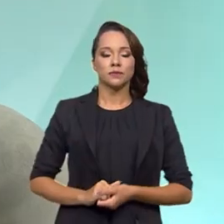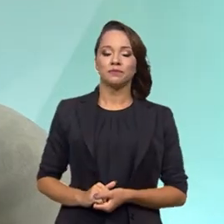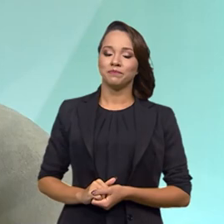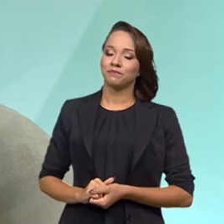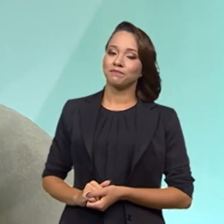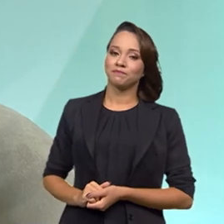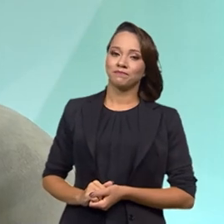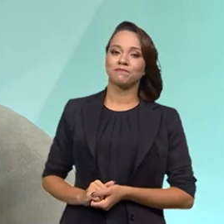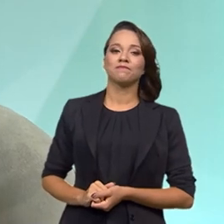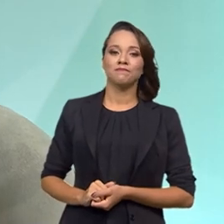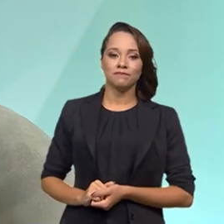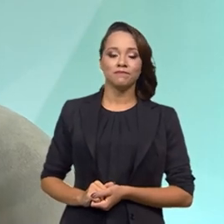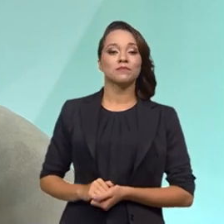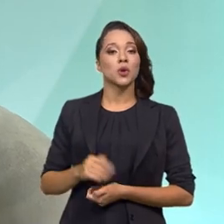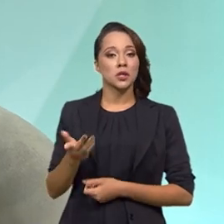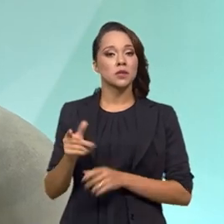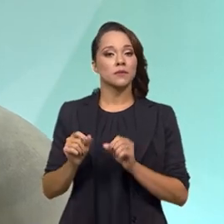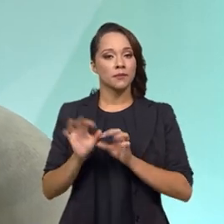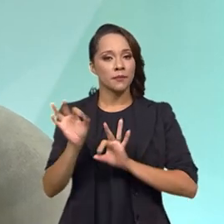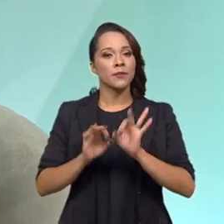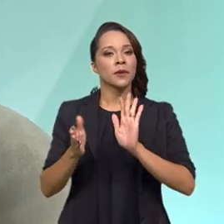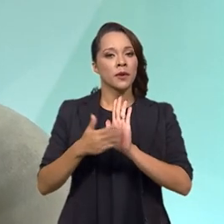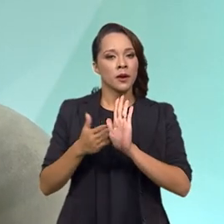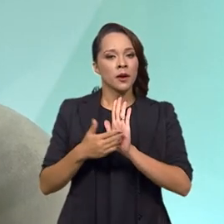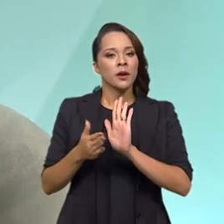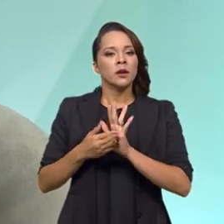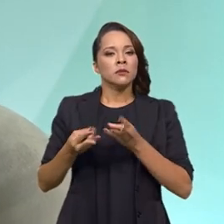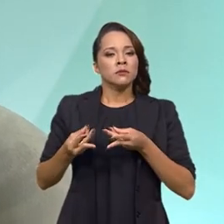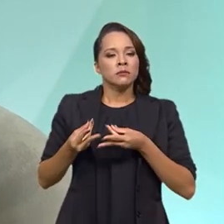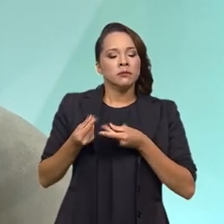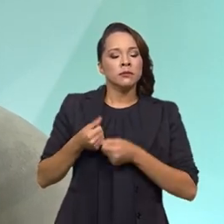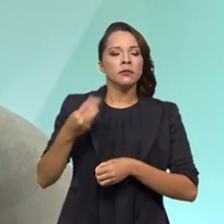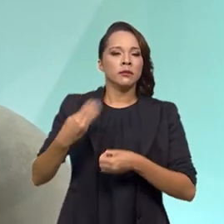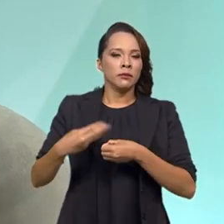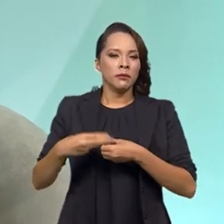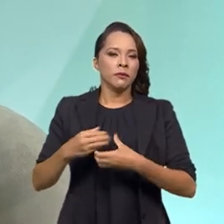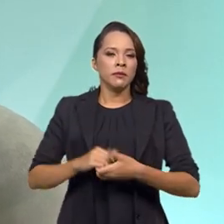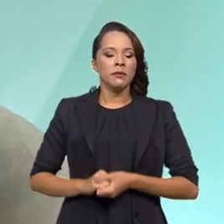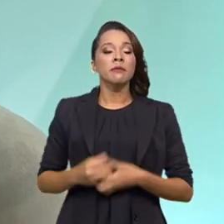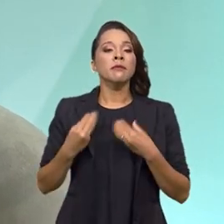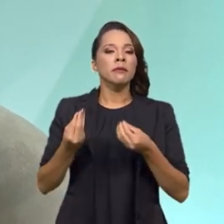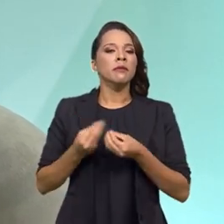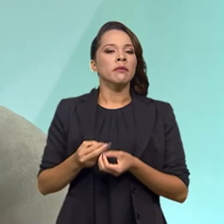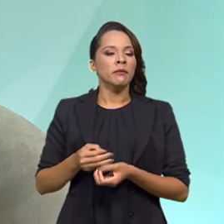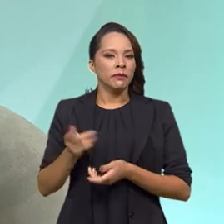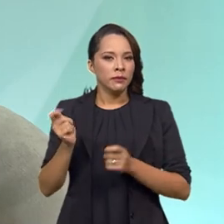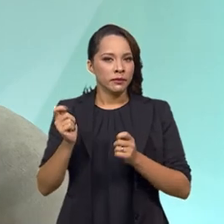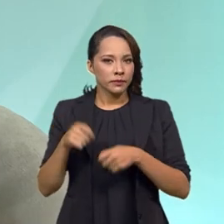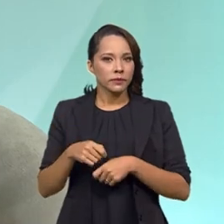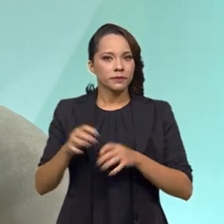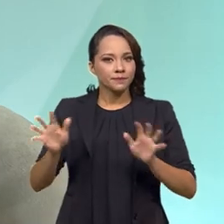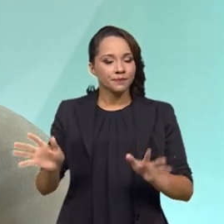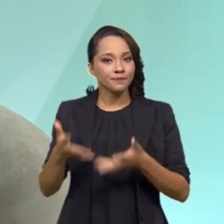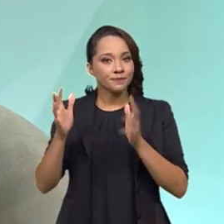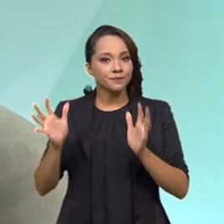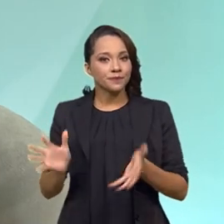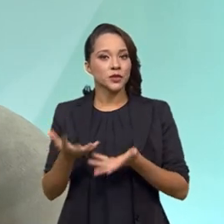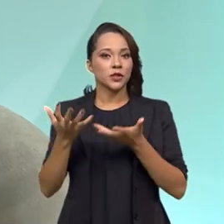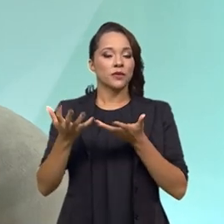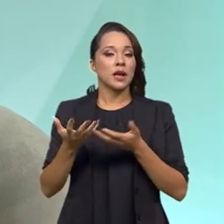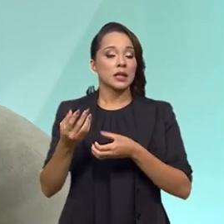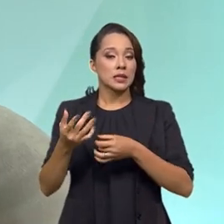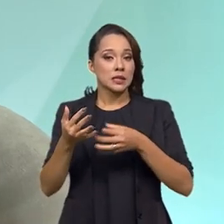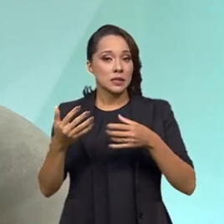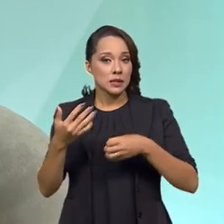Nós efetivamos uma proposta de sensibilizar os municípios para que pudesse motivar nas suas